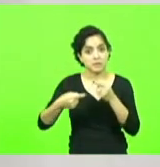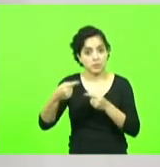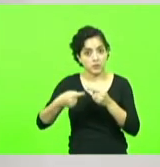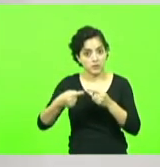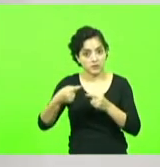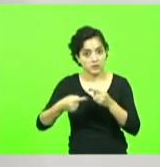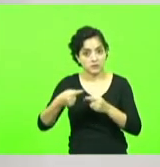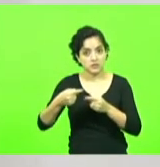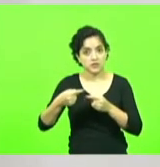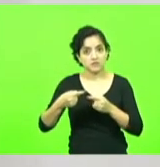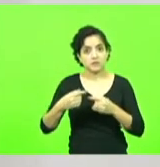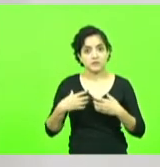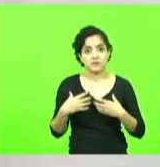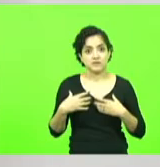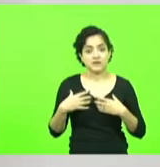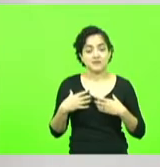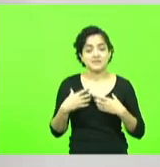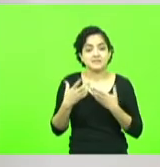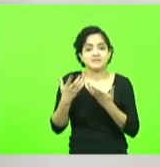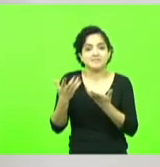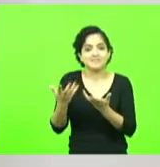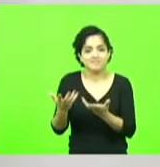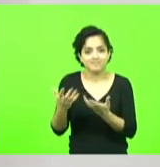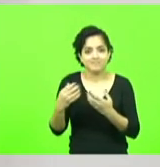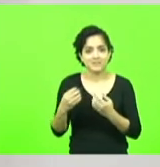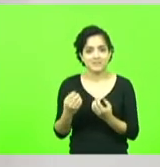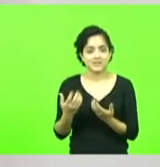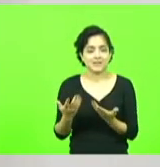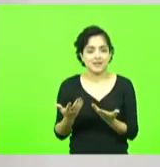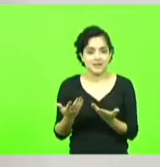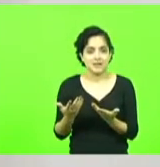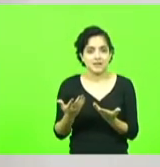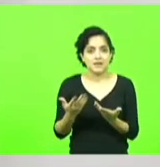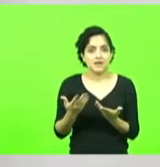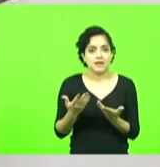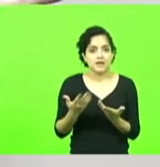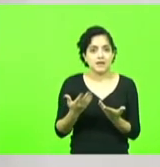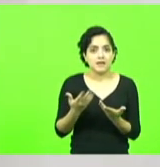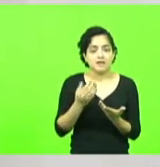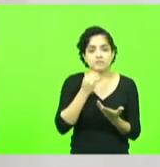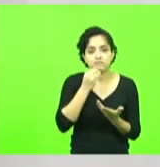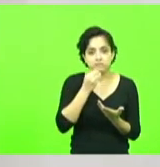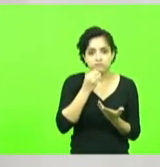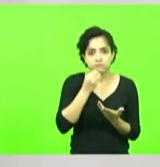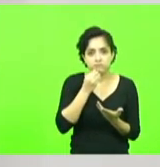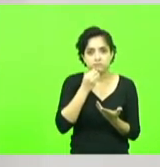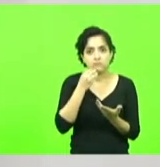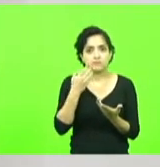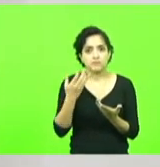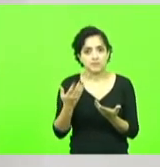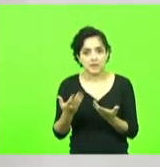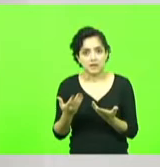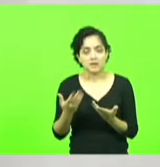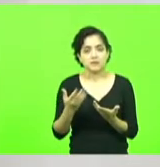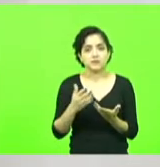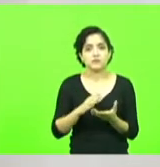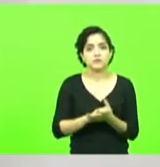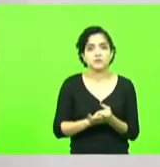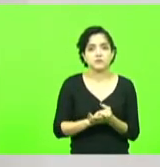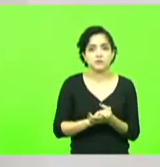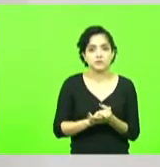cedoar você vai dar desse claro que tem indenização tem o